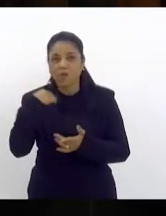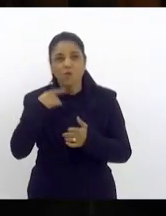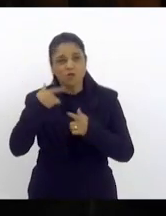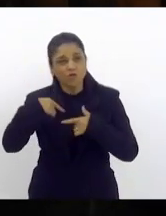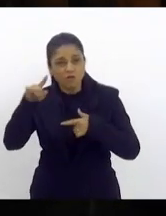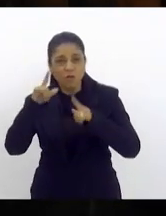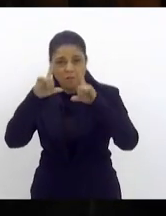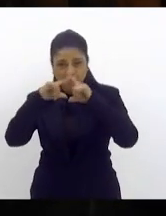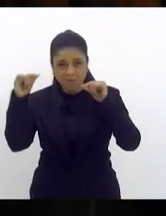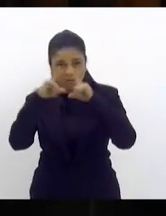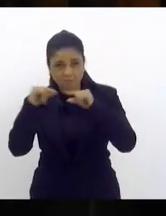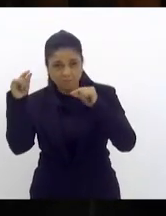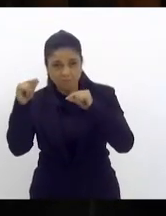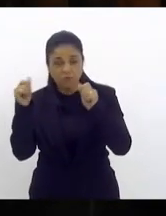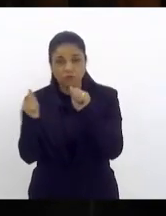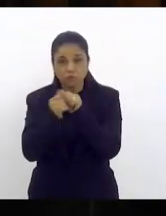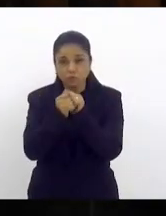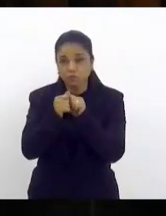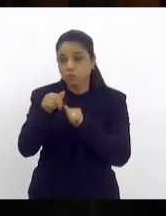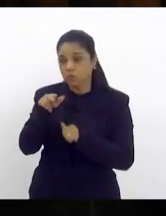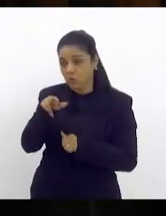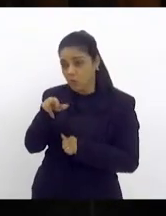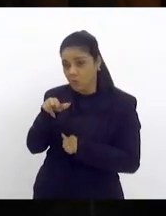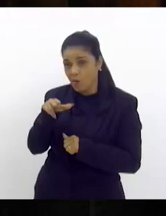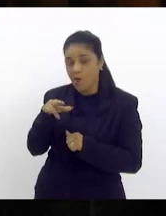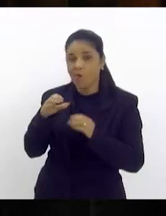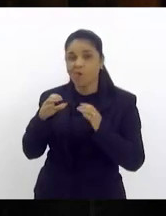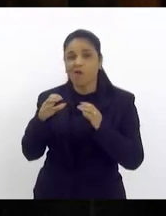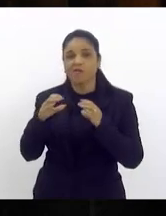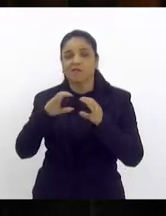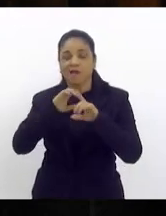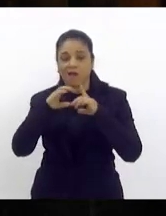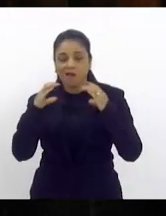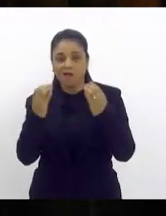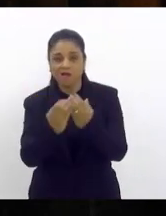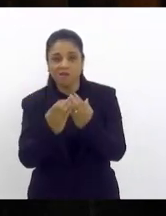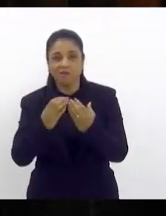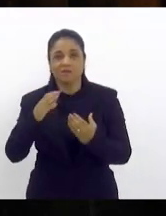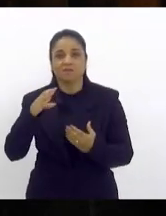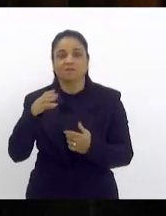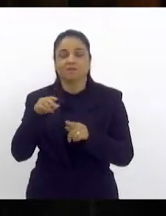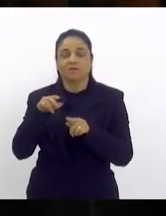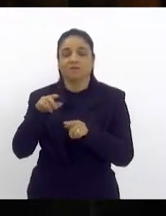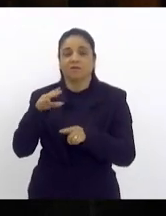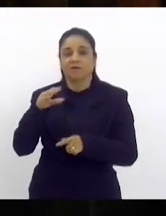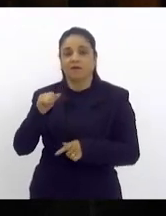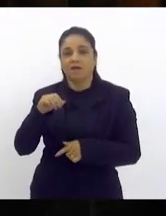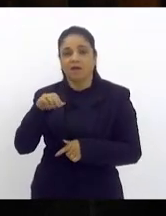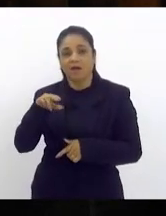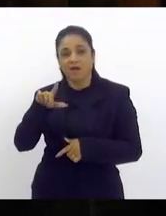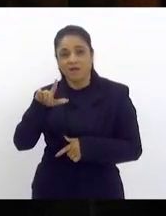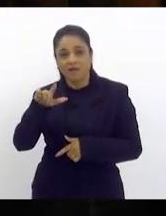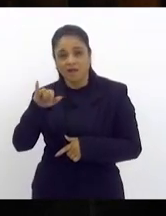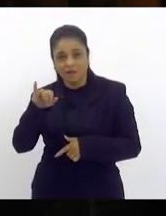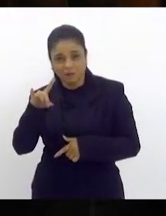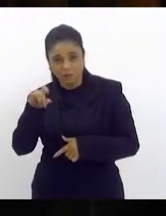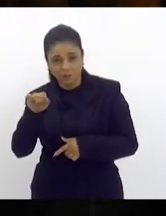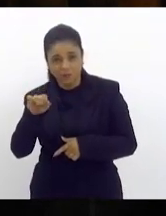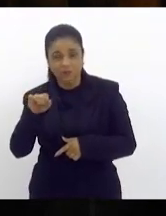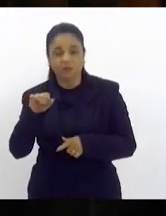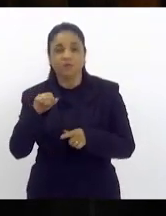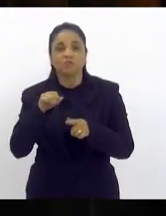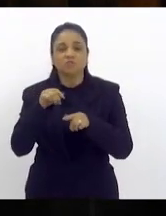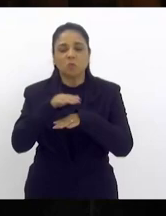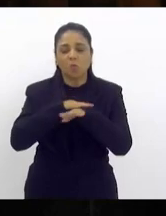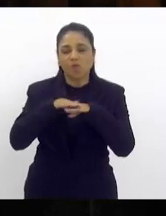junto com seu irmão presidente da Câmara Municipal do Rio de Janeiro Carlos Caiado em conversa com André